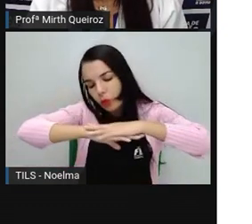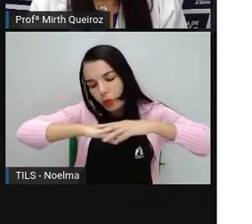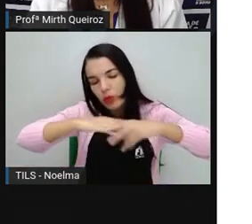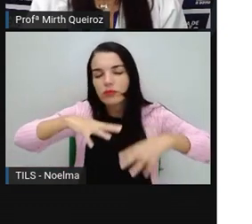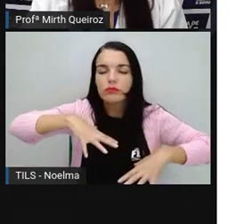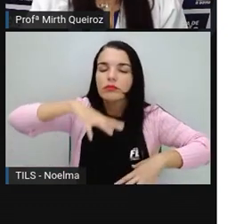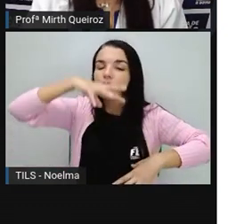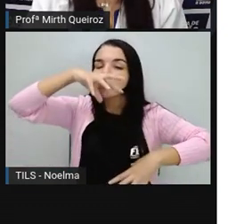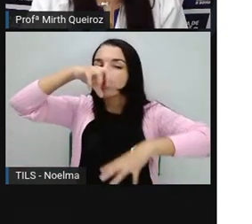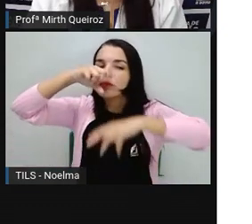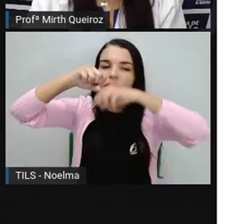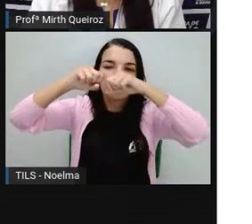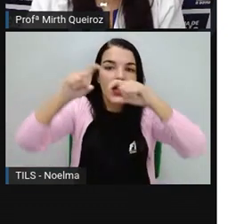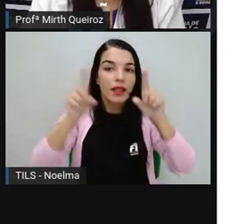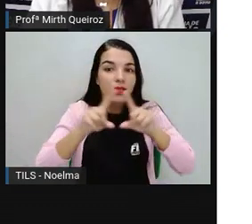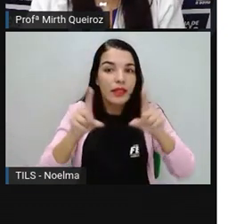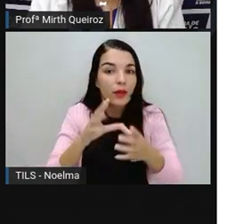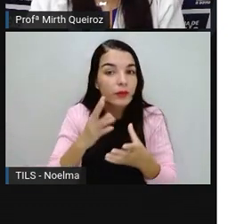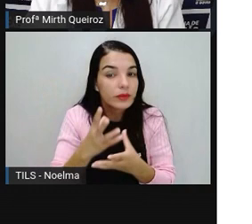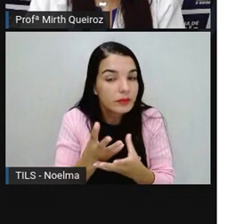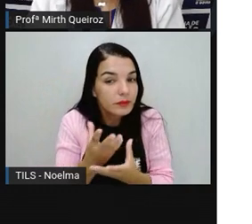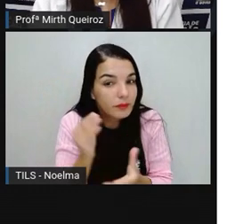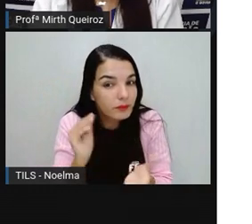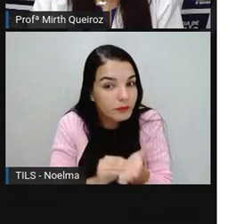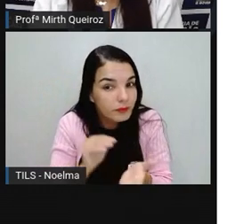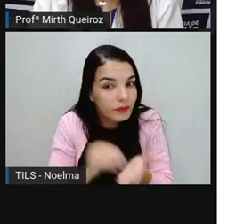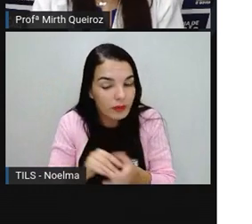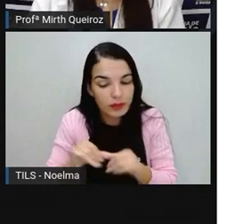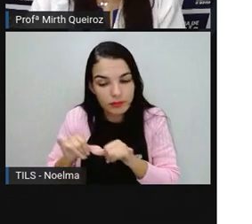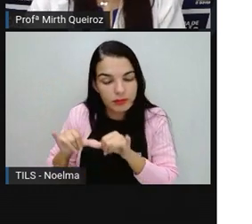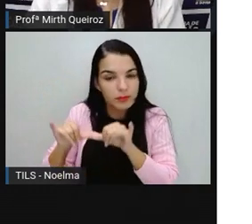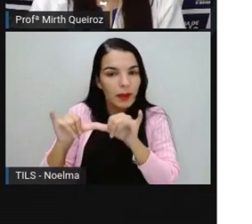faltar Monbiju na sua troca.